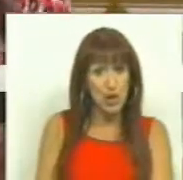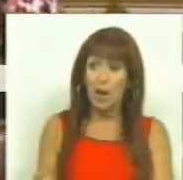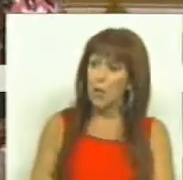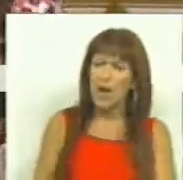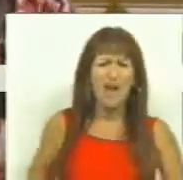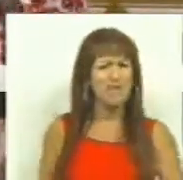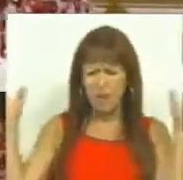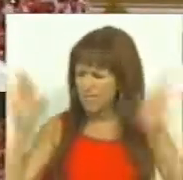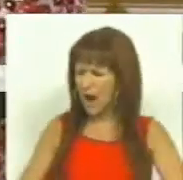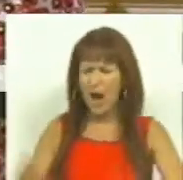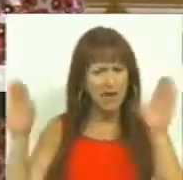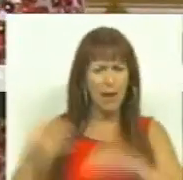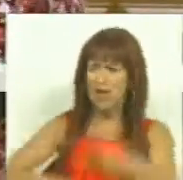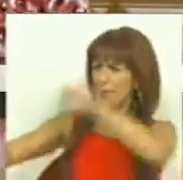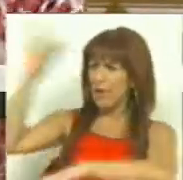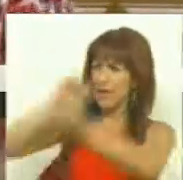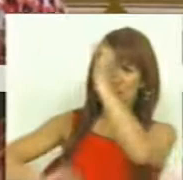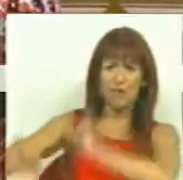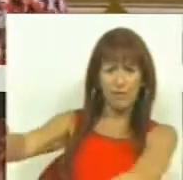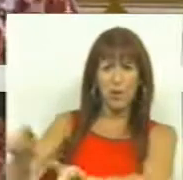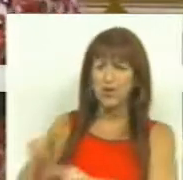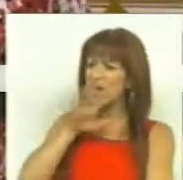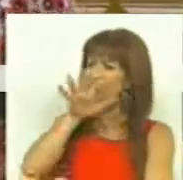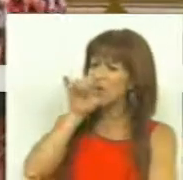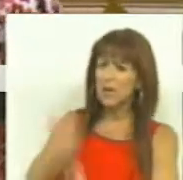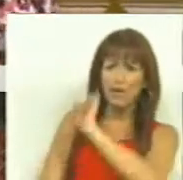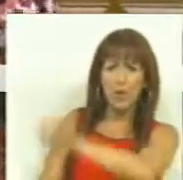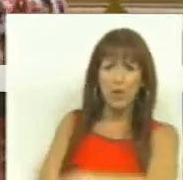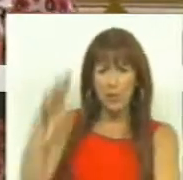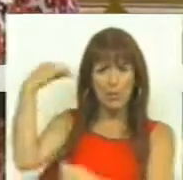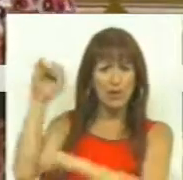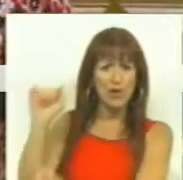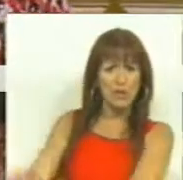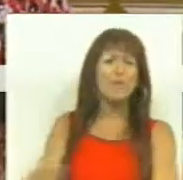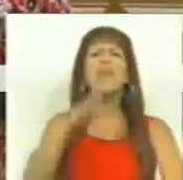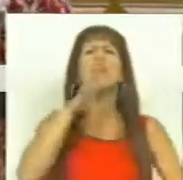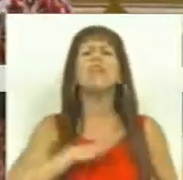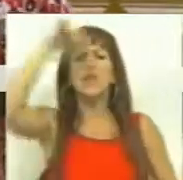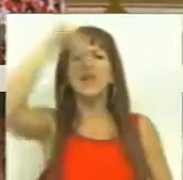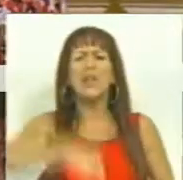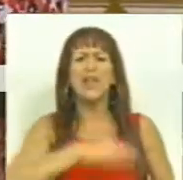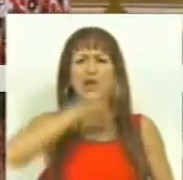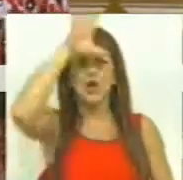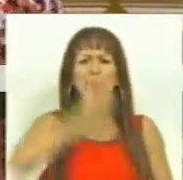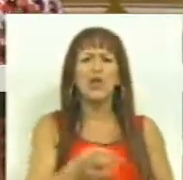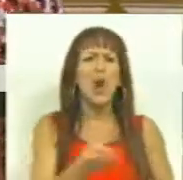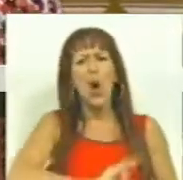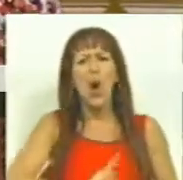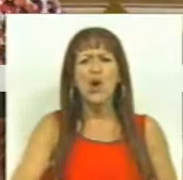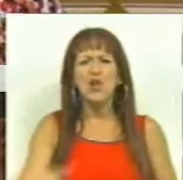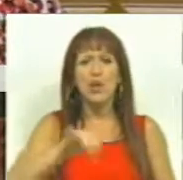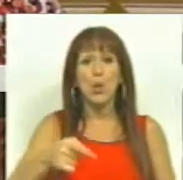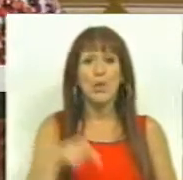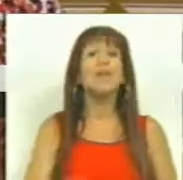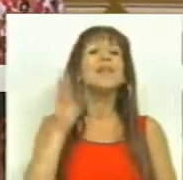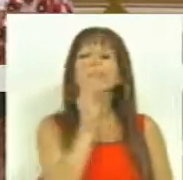investir muito mais na sua aprendizagem, nas suas famílias, nos seus professores. Diga-nos aqui, Senhor Ministro, qual é a situação